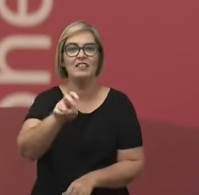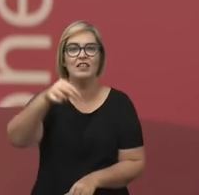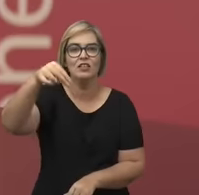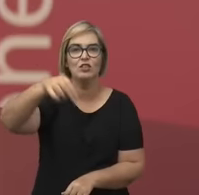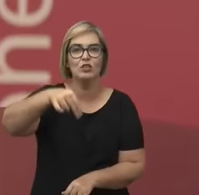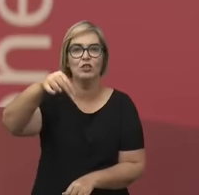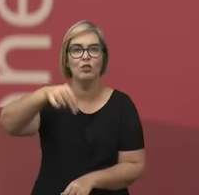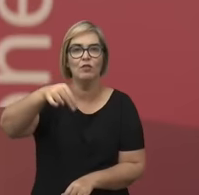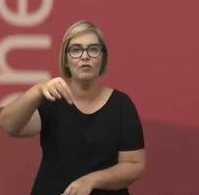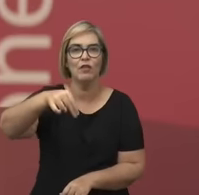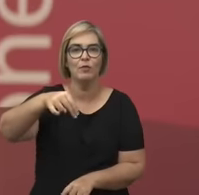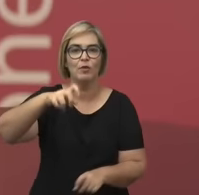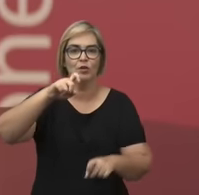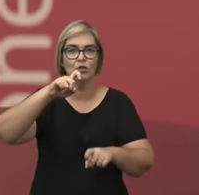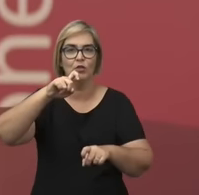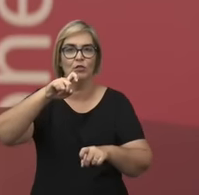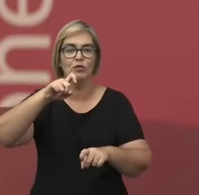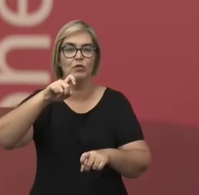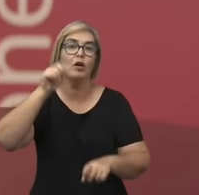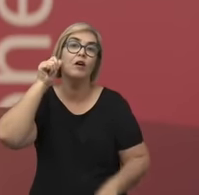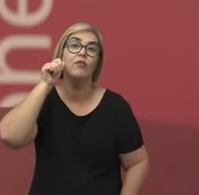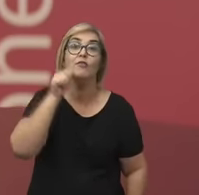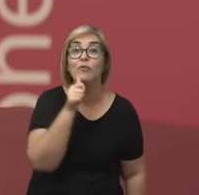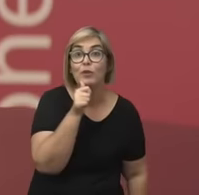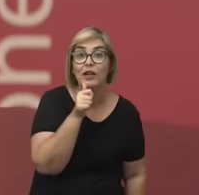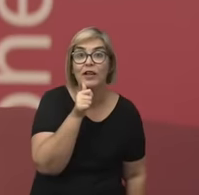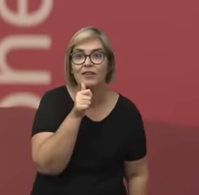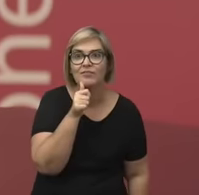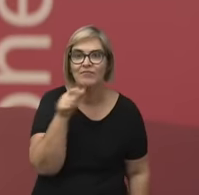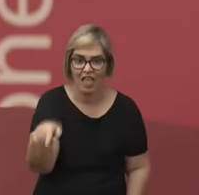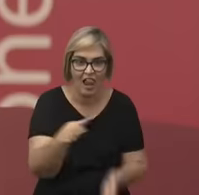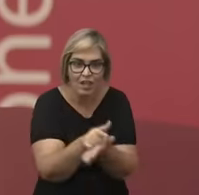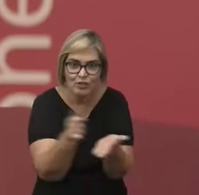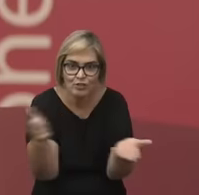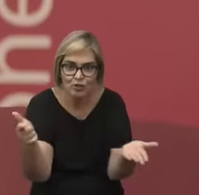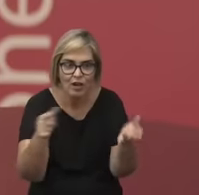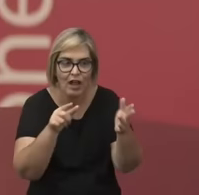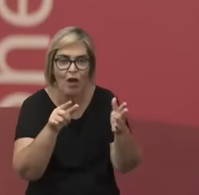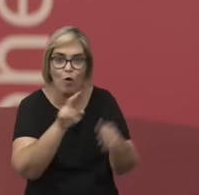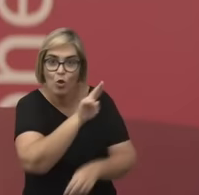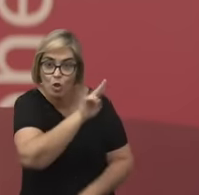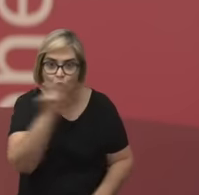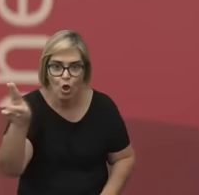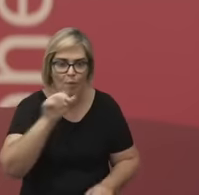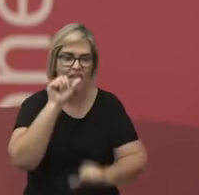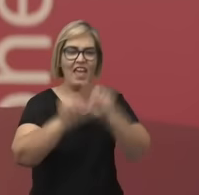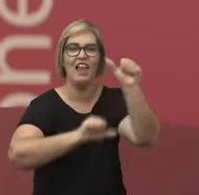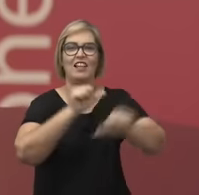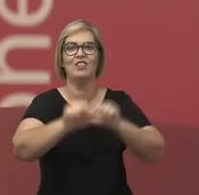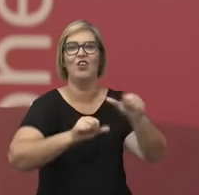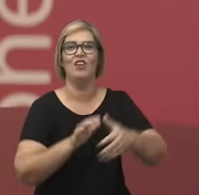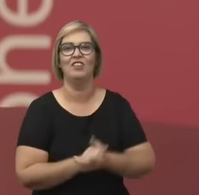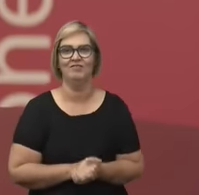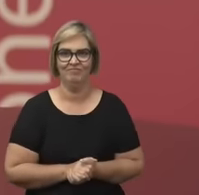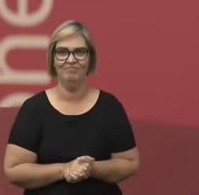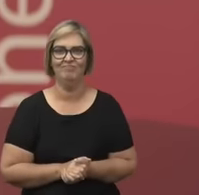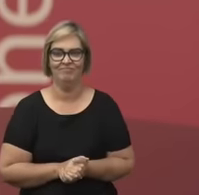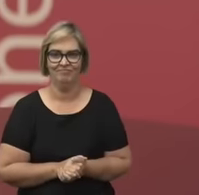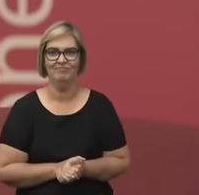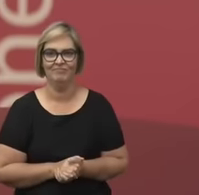Ela troca o nome, o título do jornal para O 15 de Novembro do Sexo Feminino. E aí, nesse